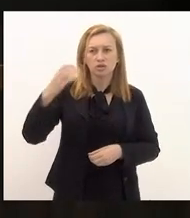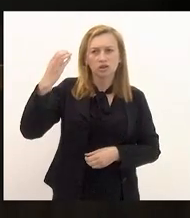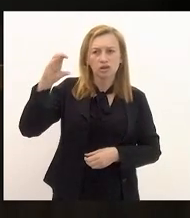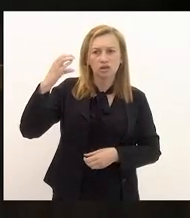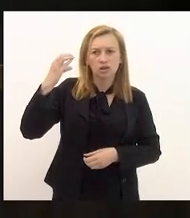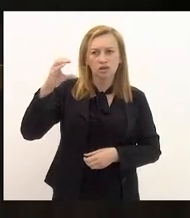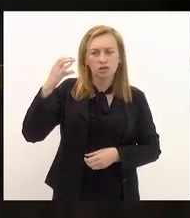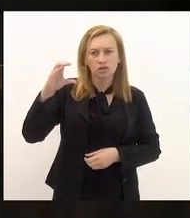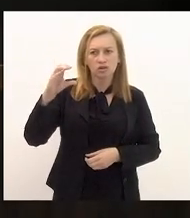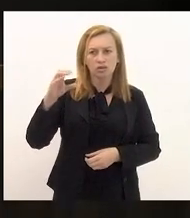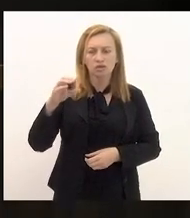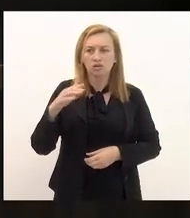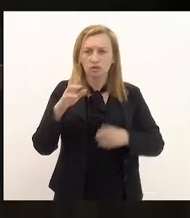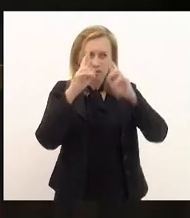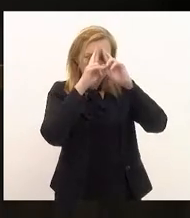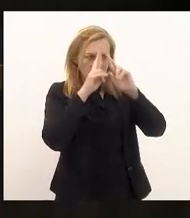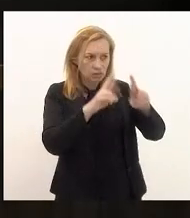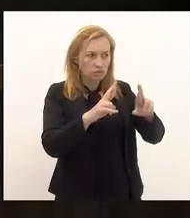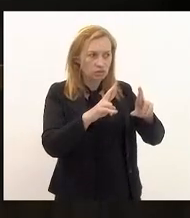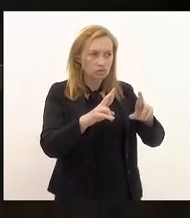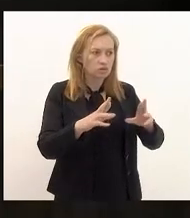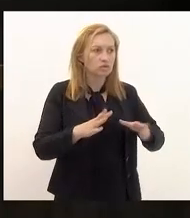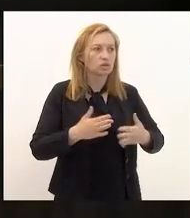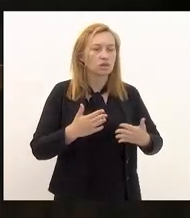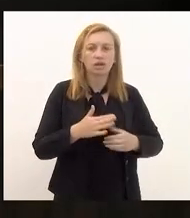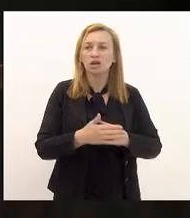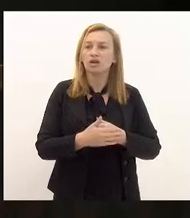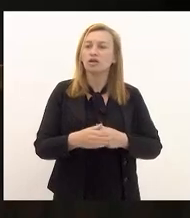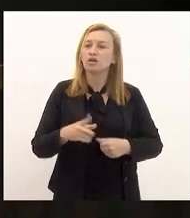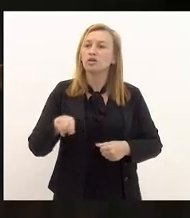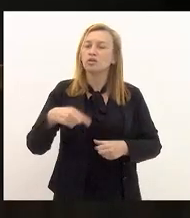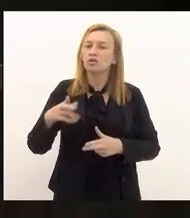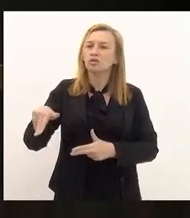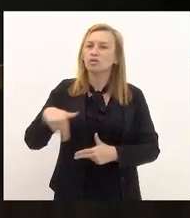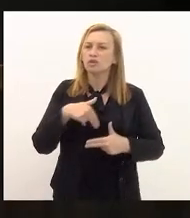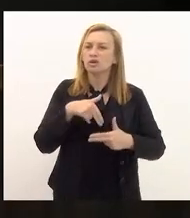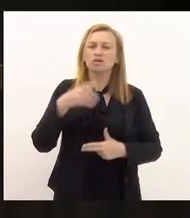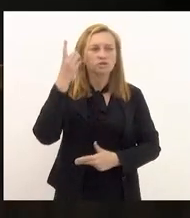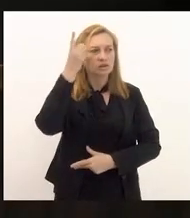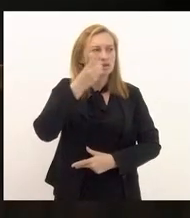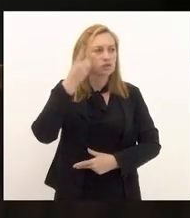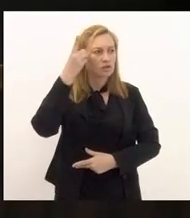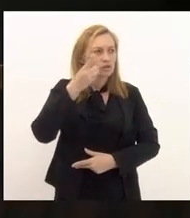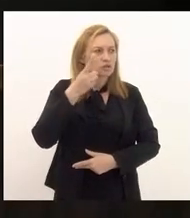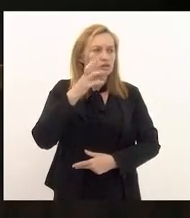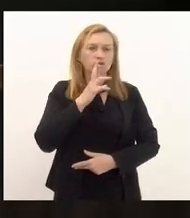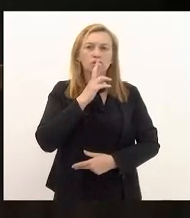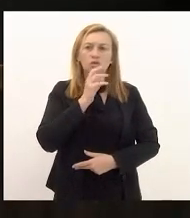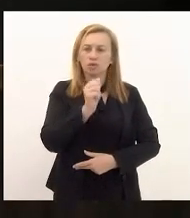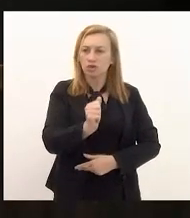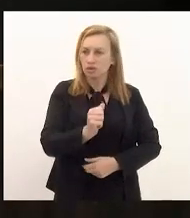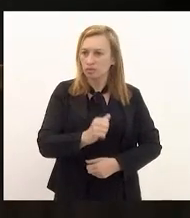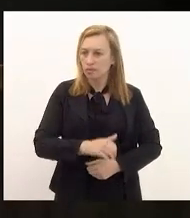externando aqui nosso respeito e apreço próximo orador inscrito é o deputado Rodrigo Mourinho